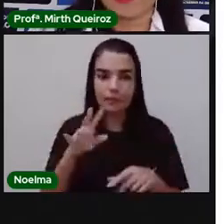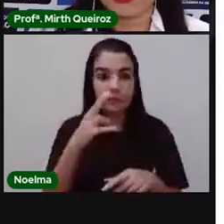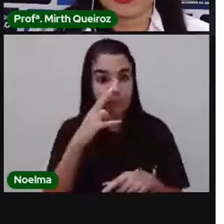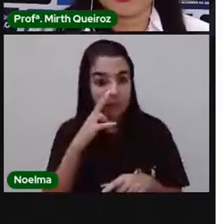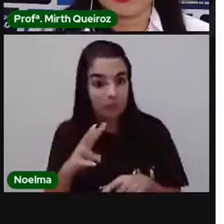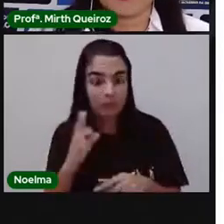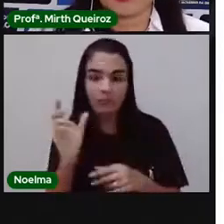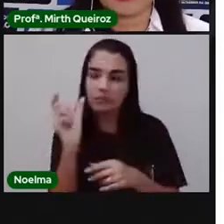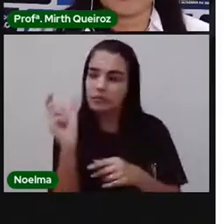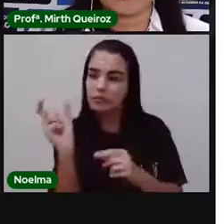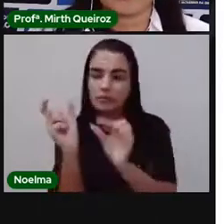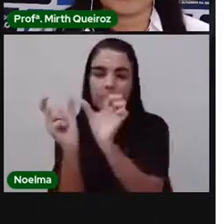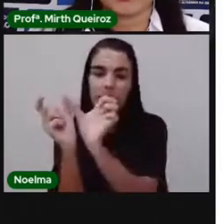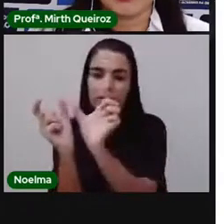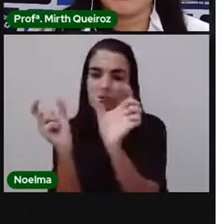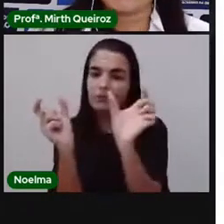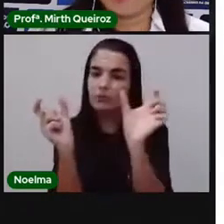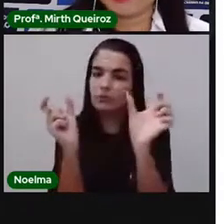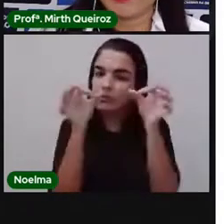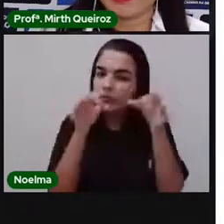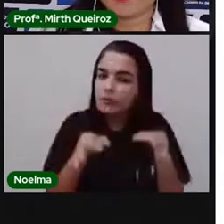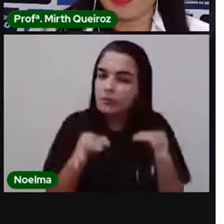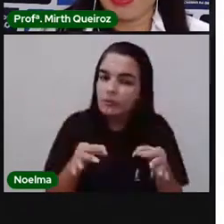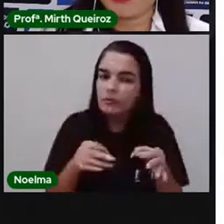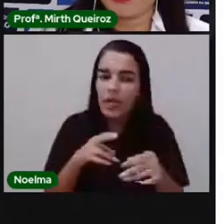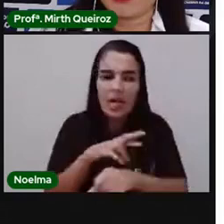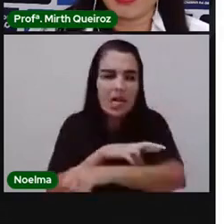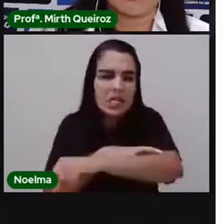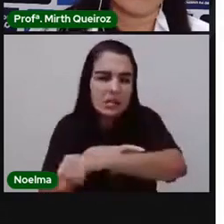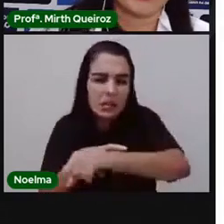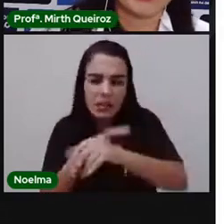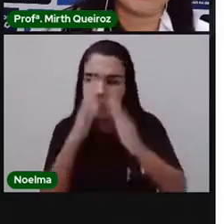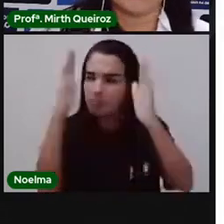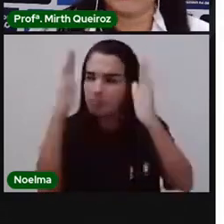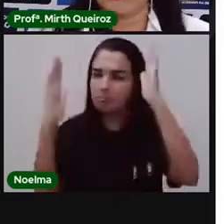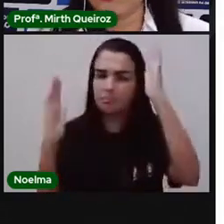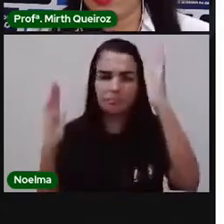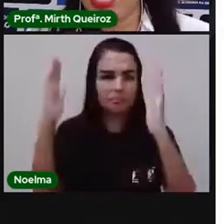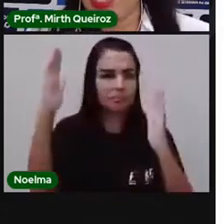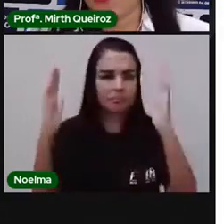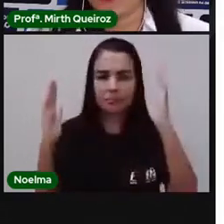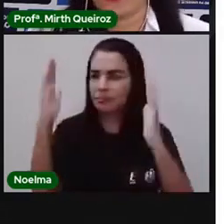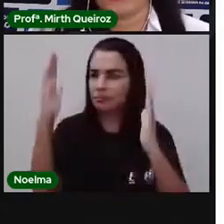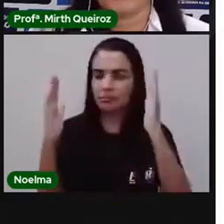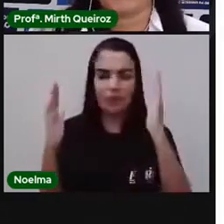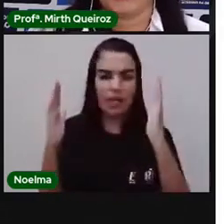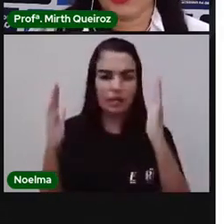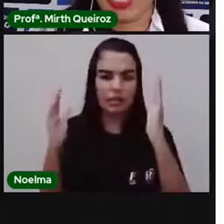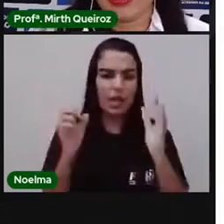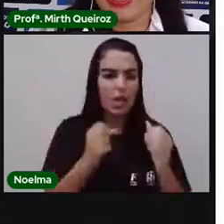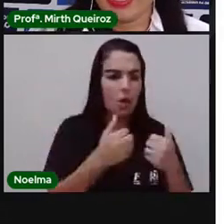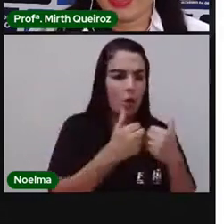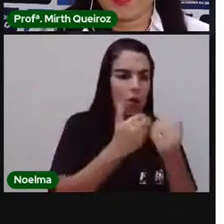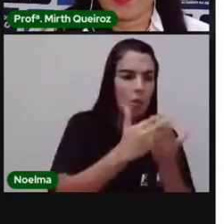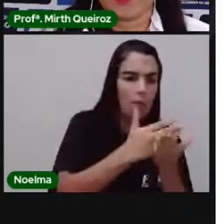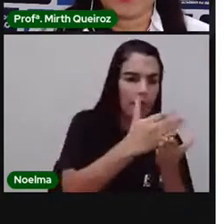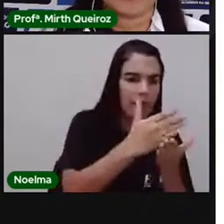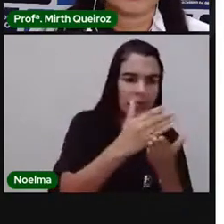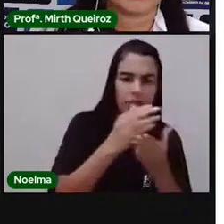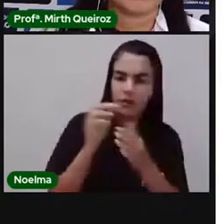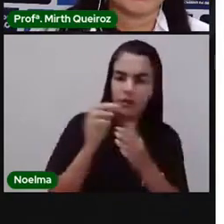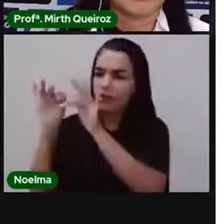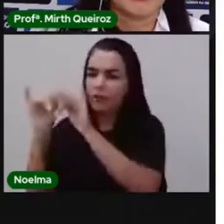corretamente as sílabas. Respeitei as margens lá, o início e o final da linha.